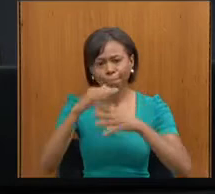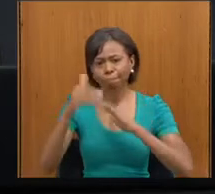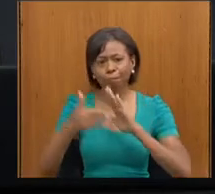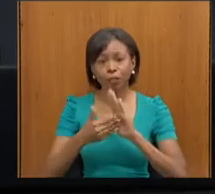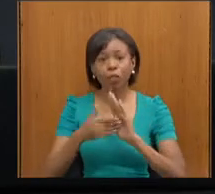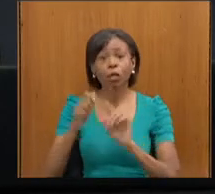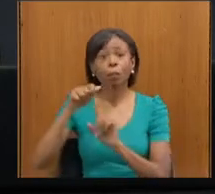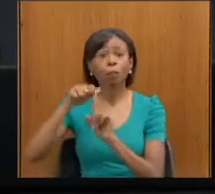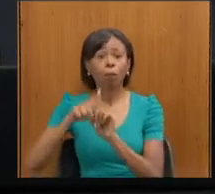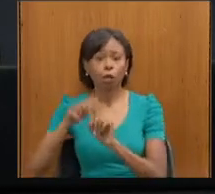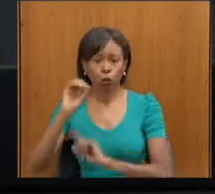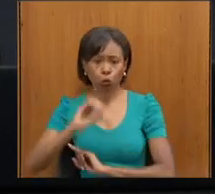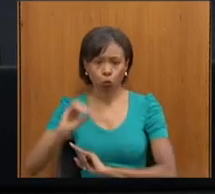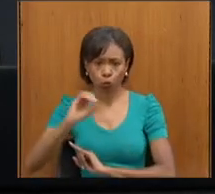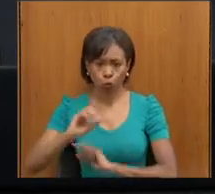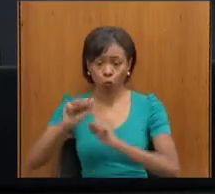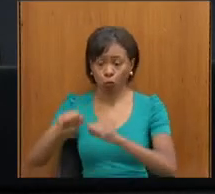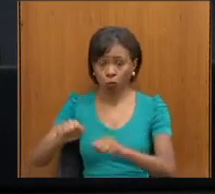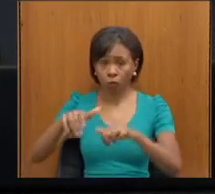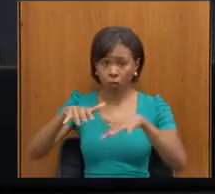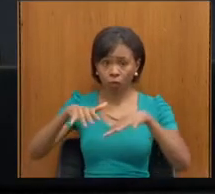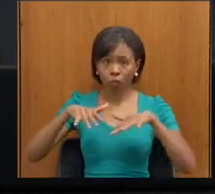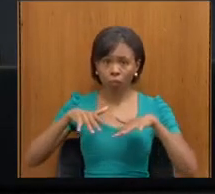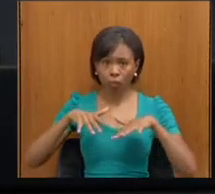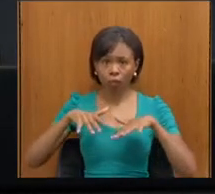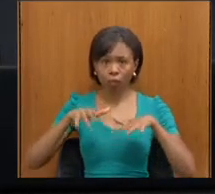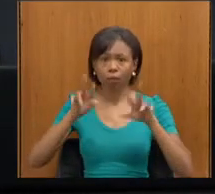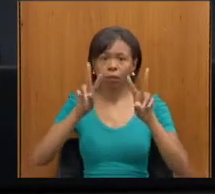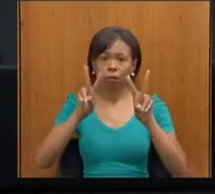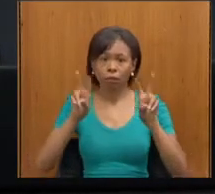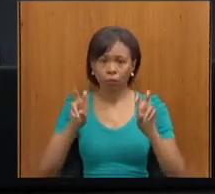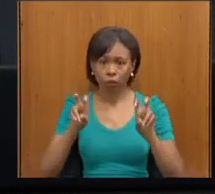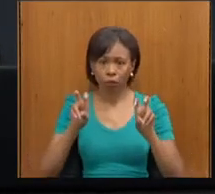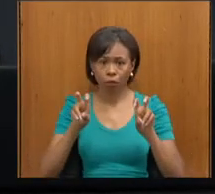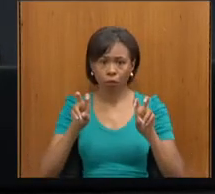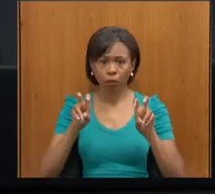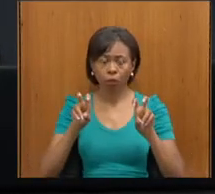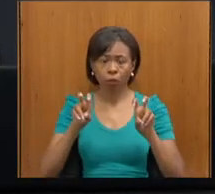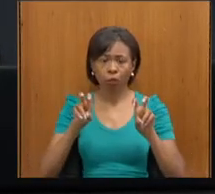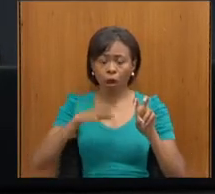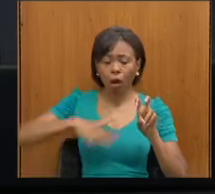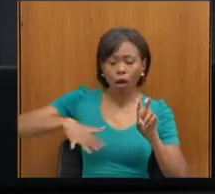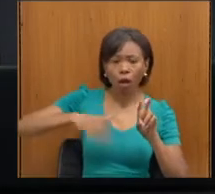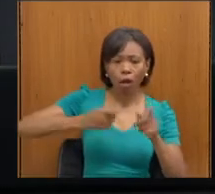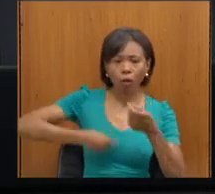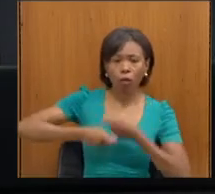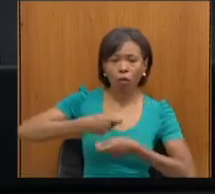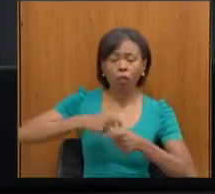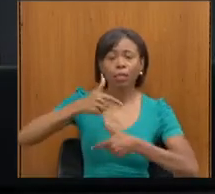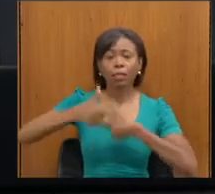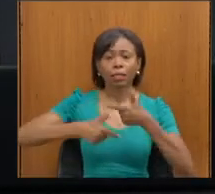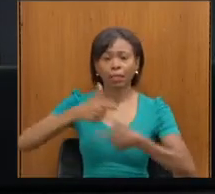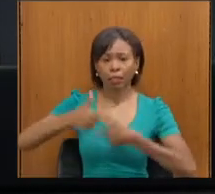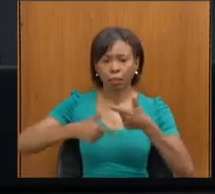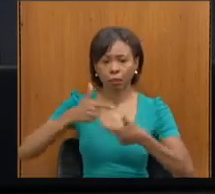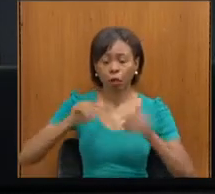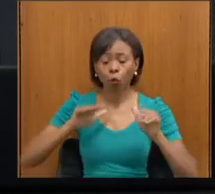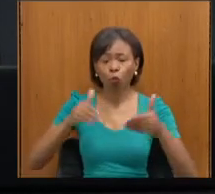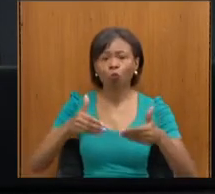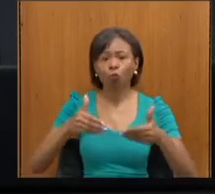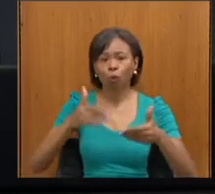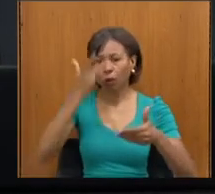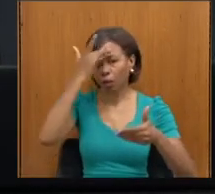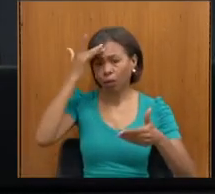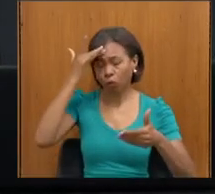outubro, teremos uma audiência para tratar da questão do mercado de trabalho, específico aí das pessoas com deficiência.